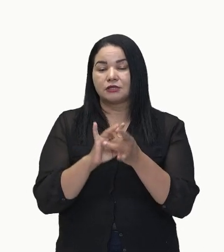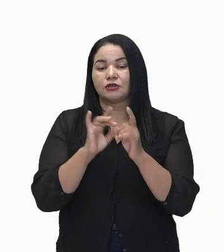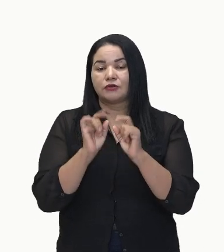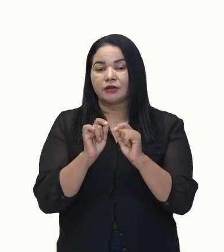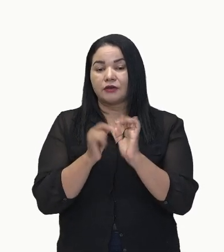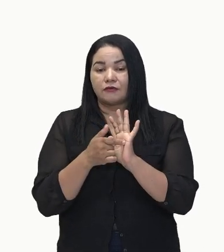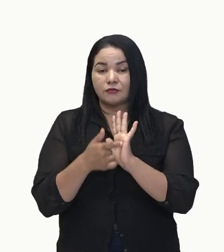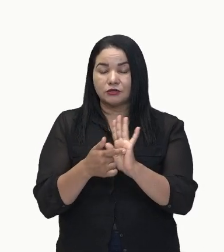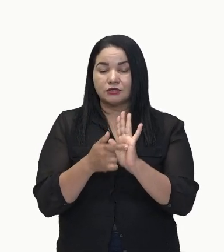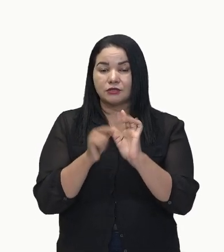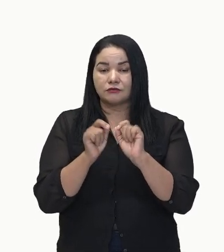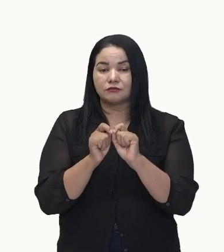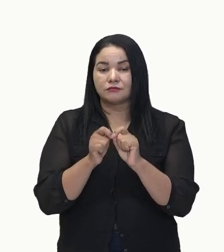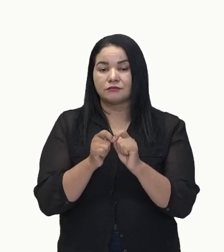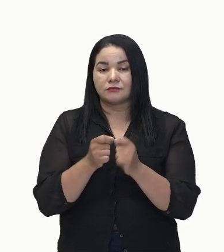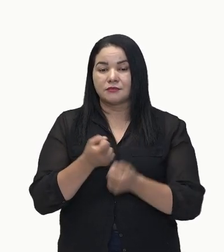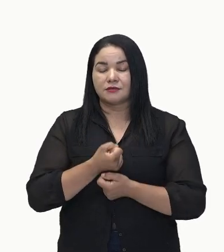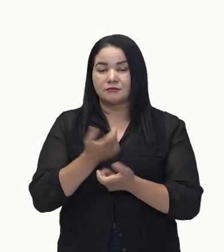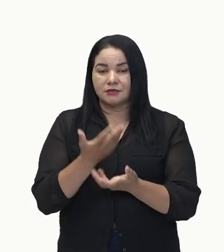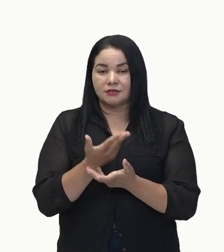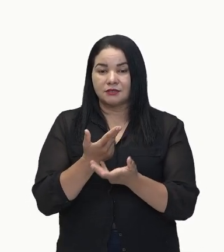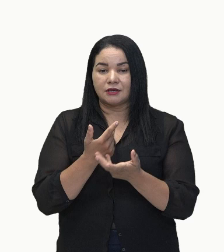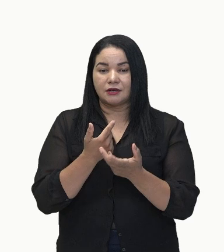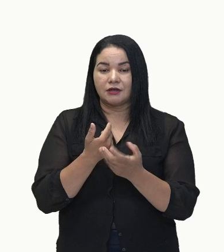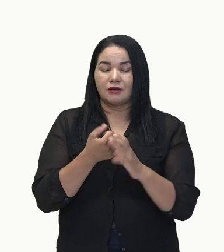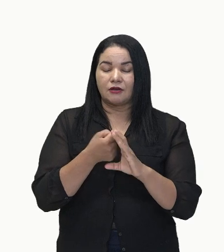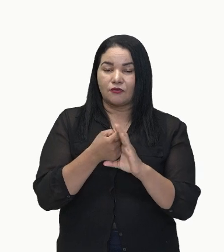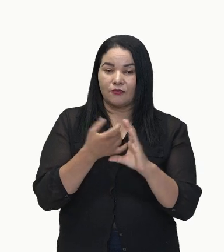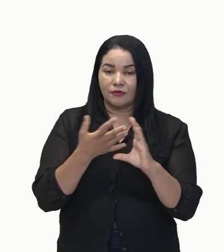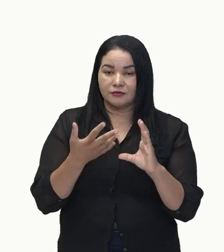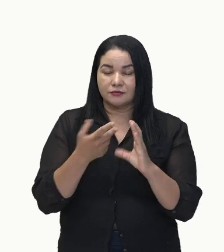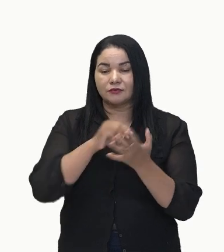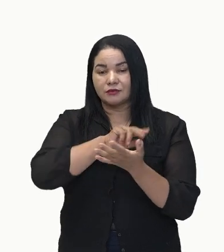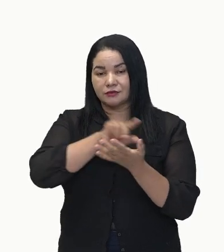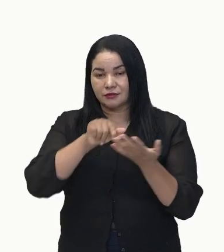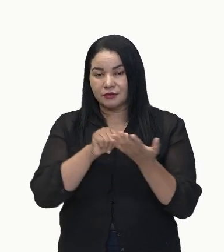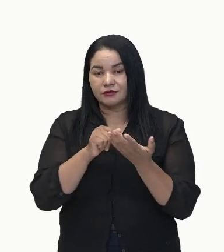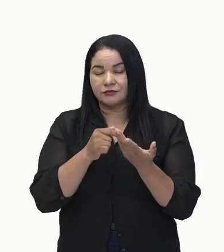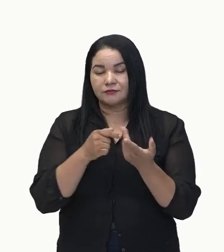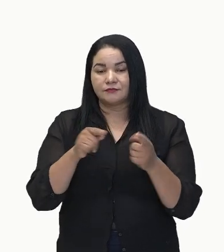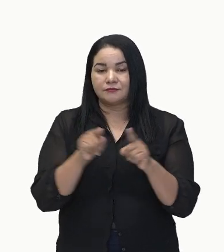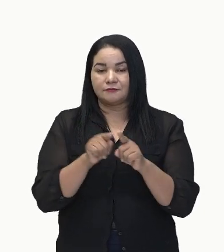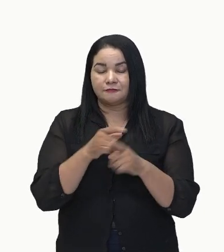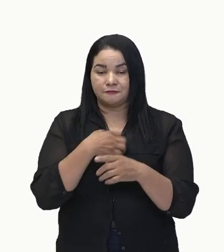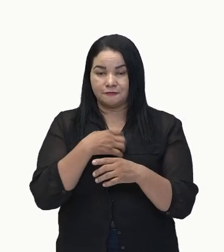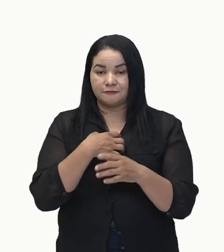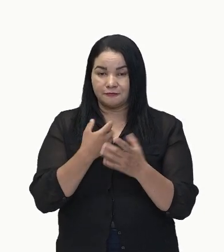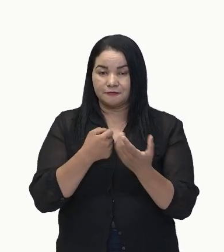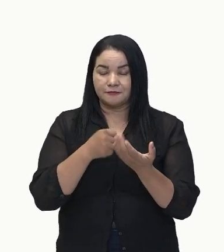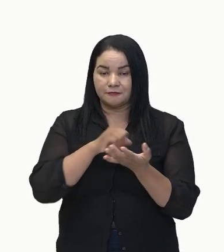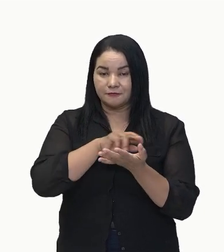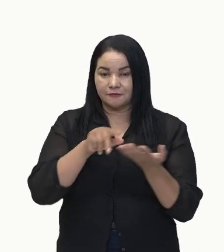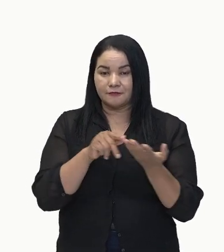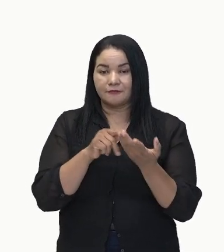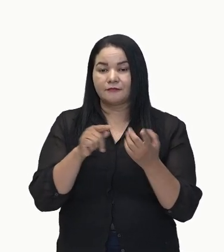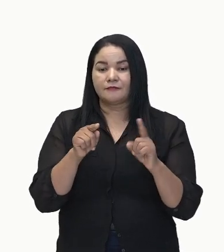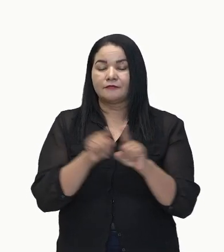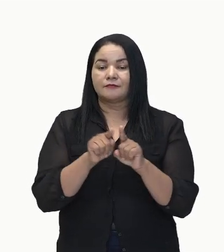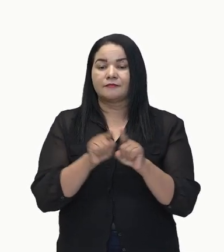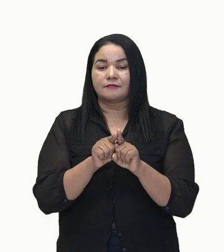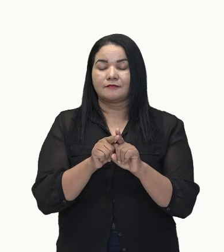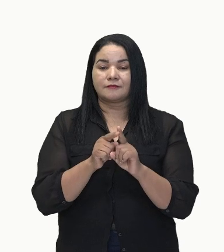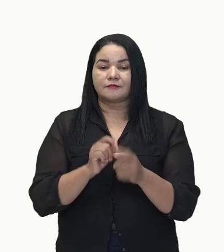Expressar qualidade, o estado do sujeito, né? Ele vai indicar todos esses elementos. Qualidade.